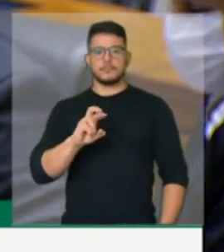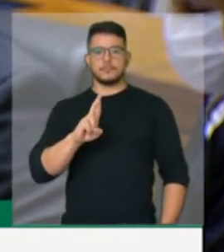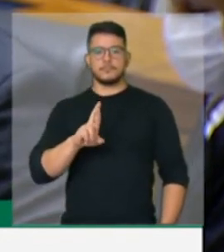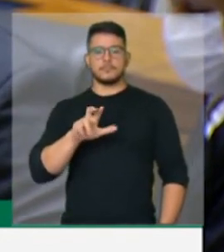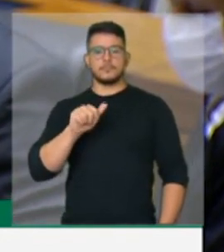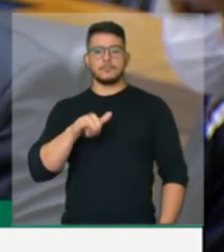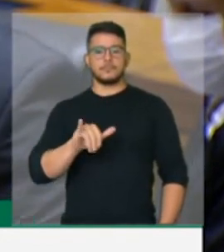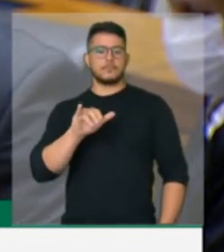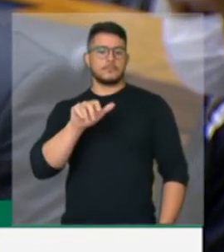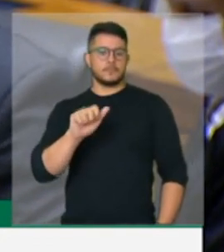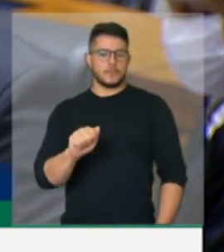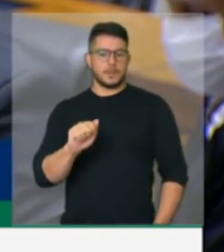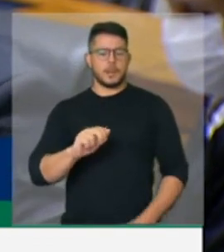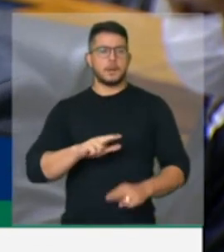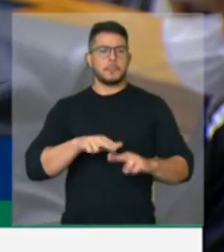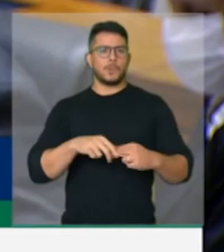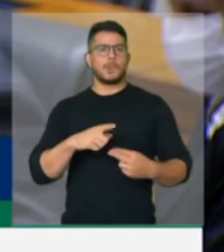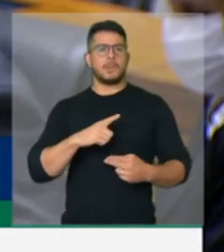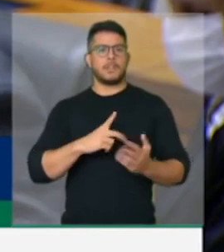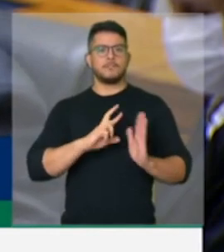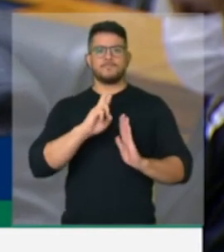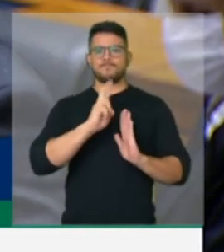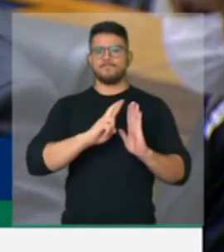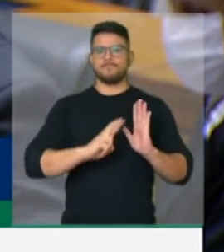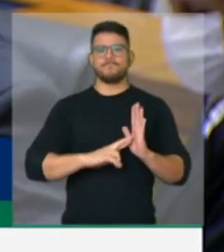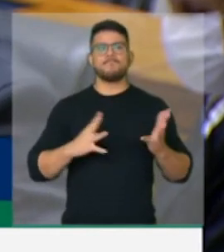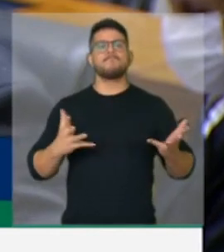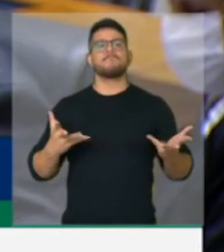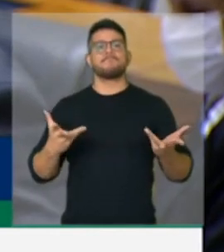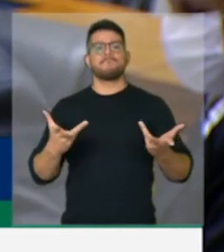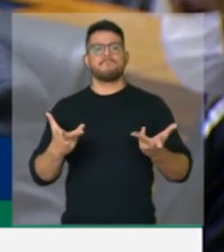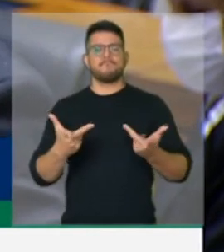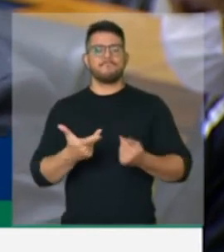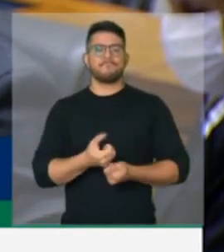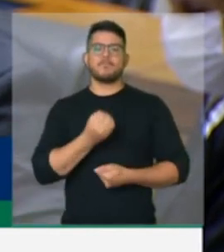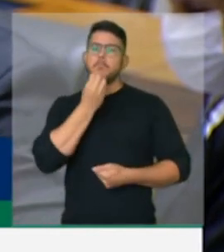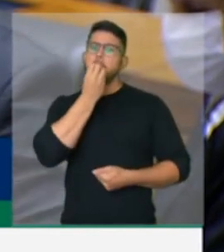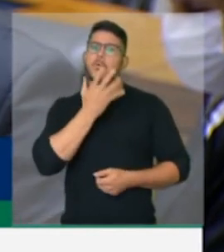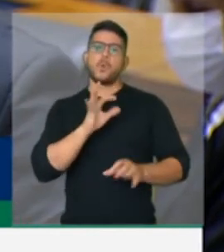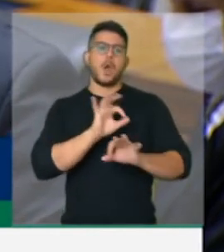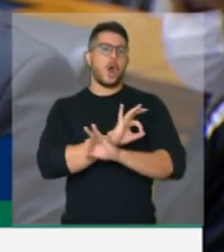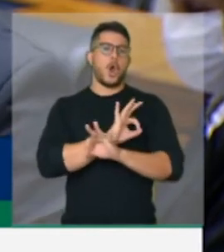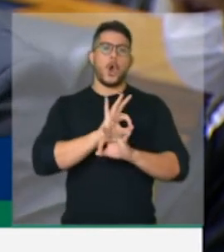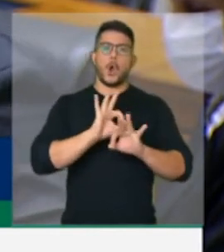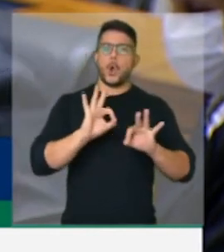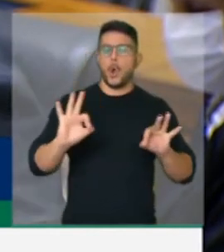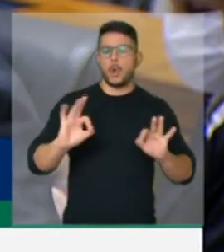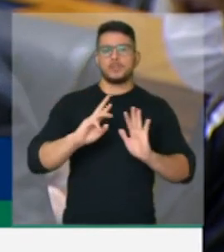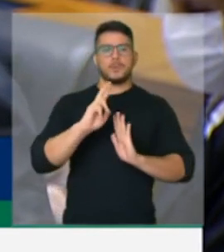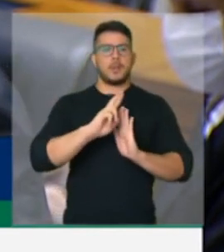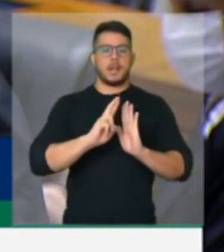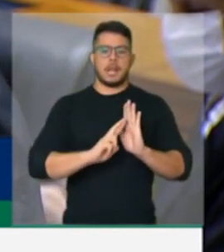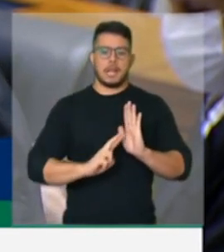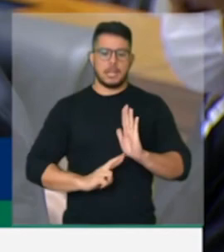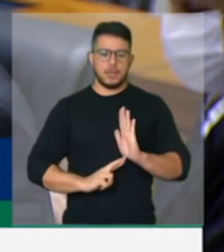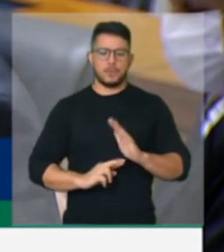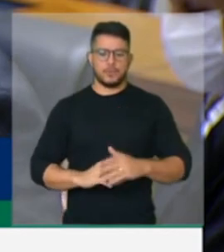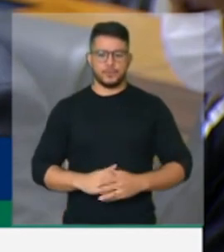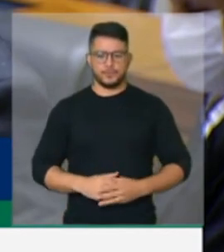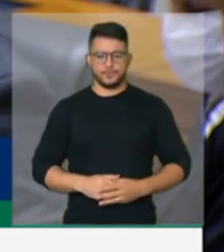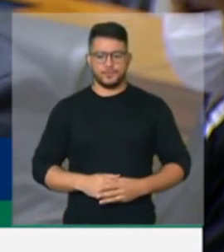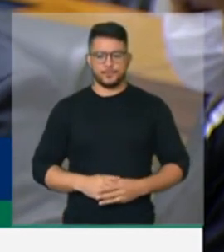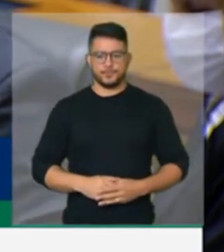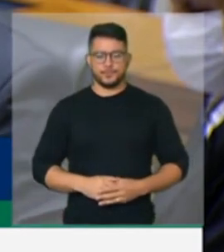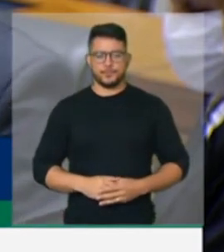por esse belíssimo relatório. Não poderíamos ter colocado uma pessoa melhor para fazer esse parecer,